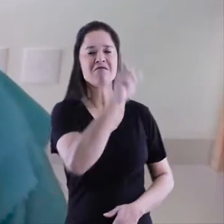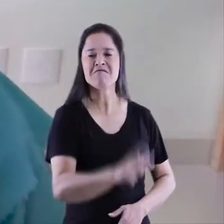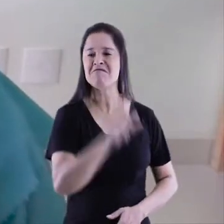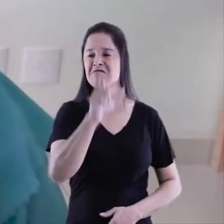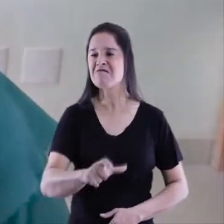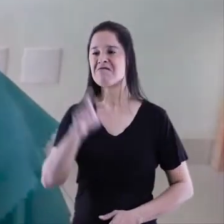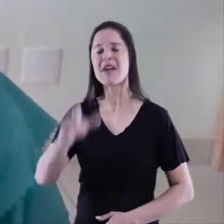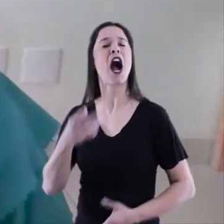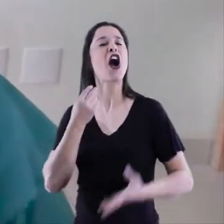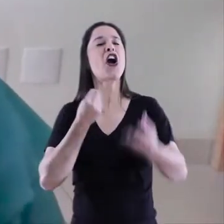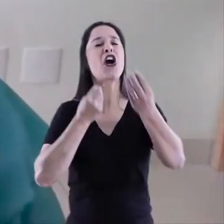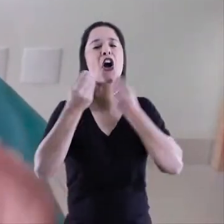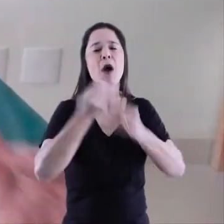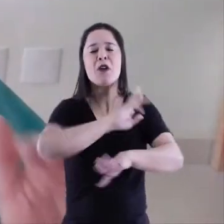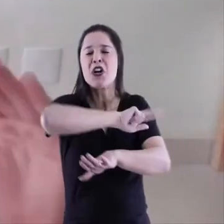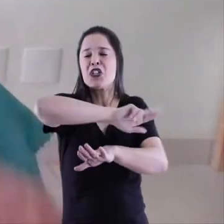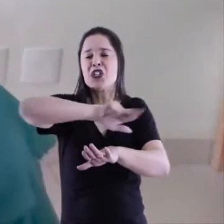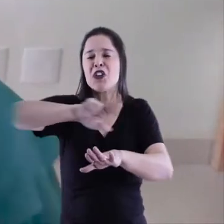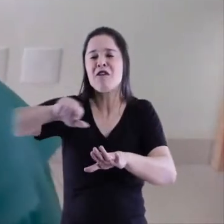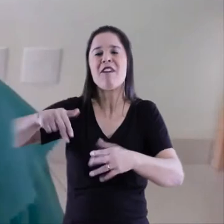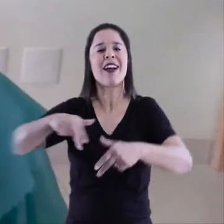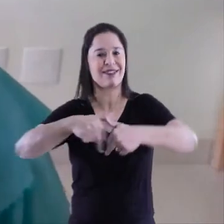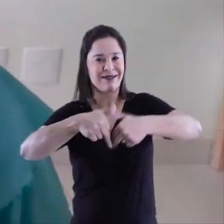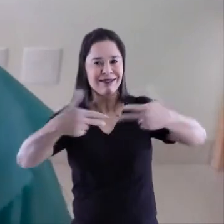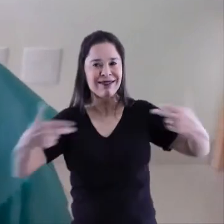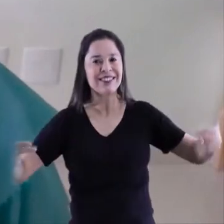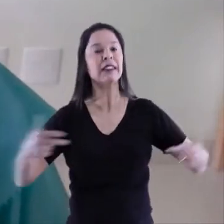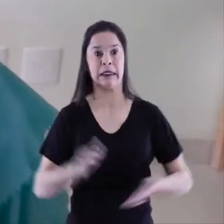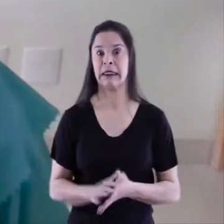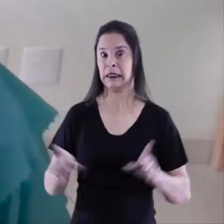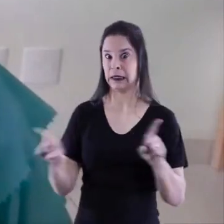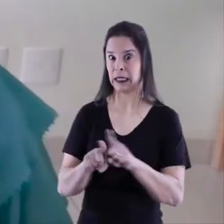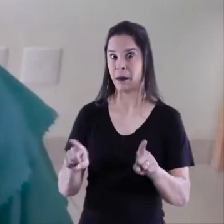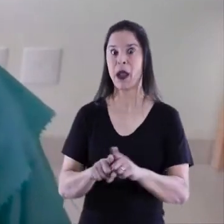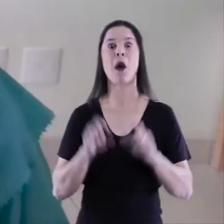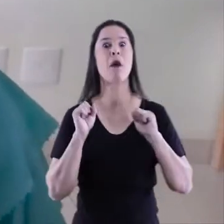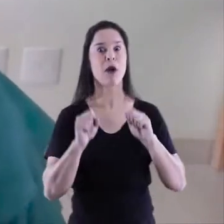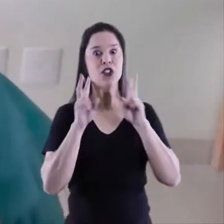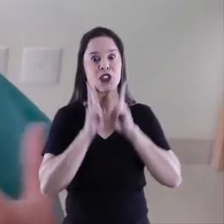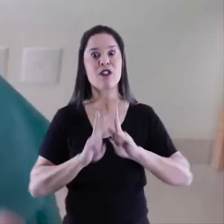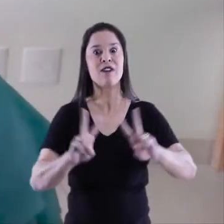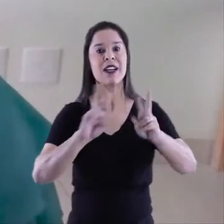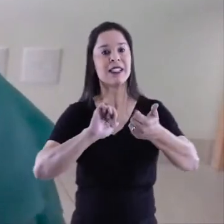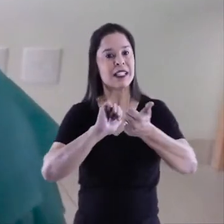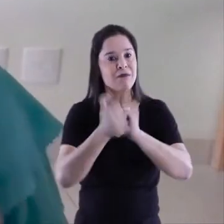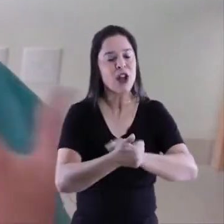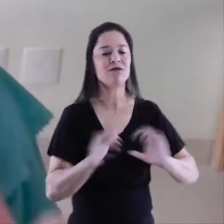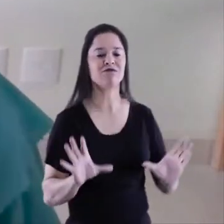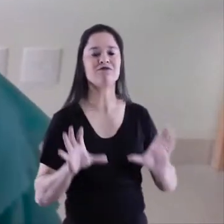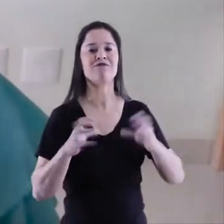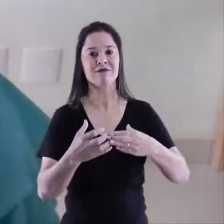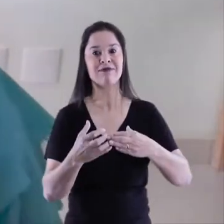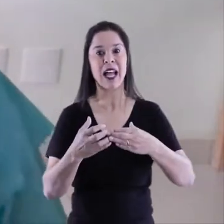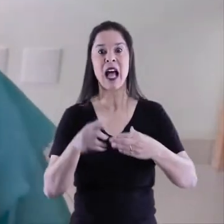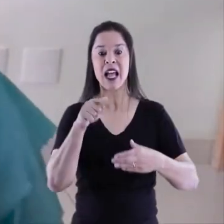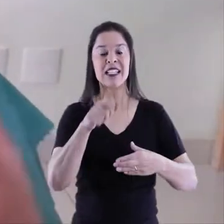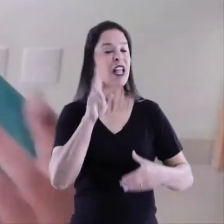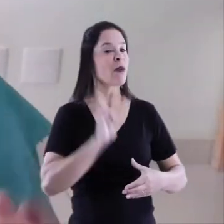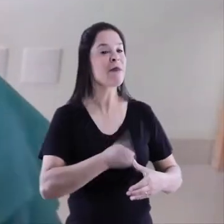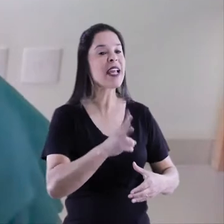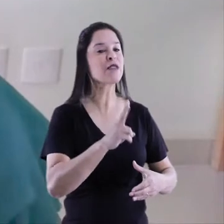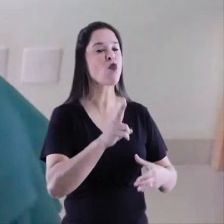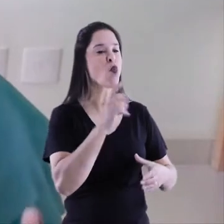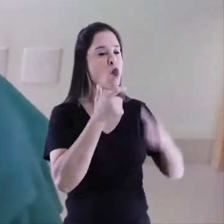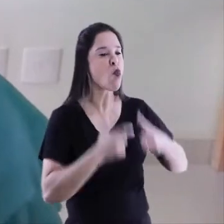esportivos a lidarem com as mais diversas etnias. Assim como podemos ver nos esportes coletivos, que muitas vezes os